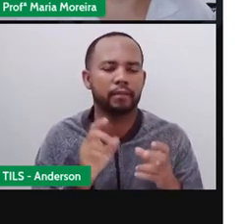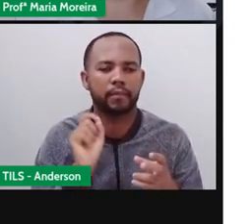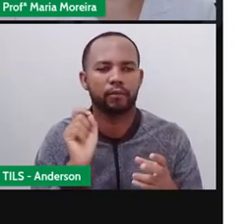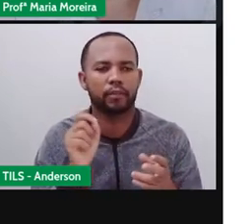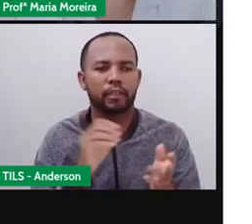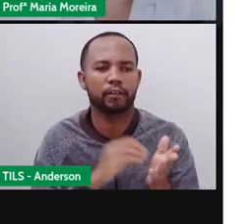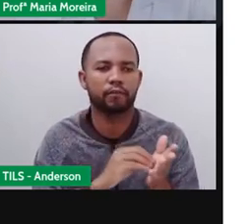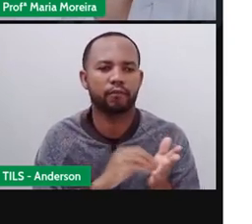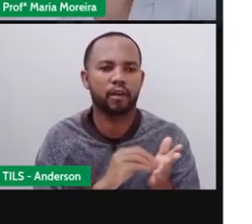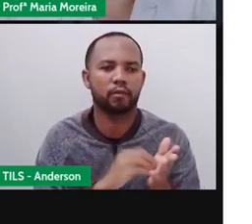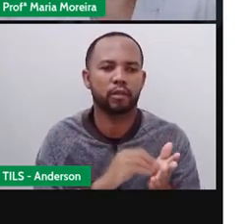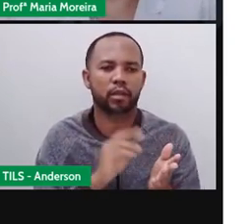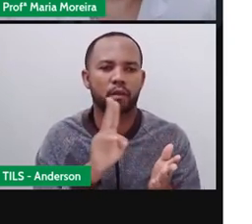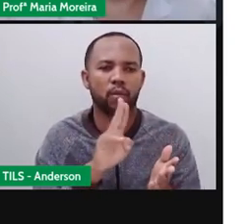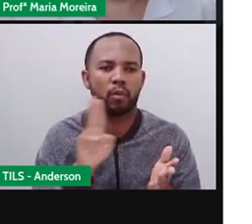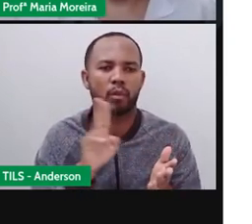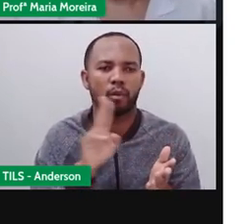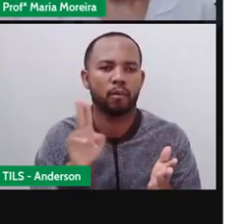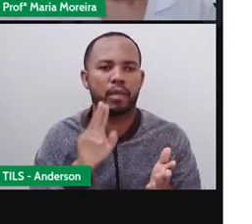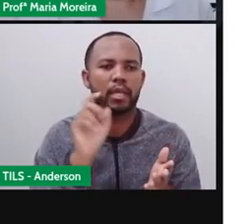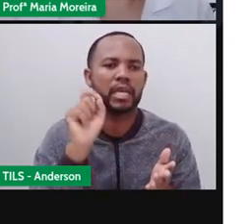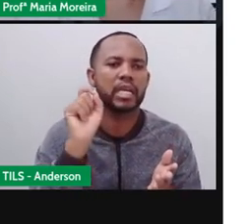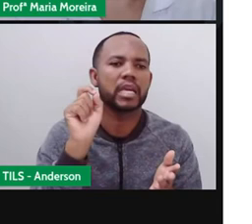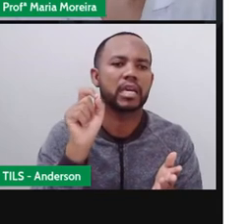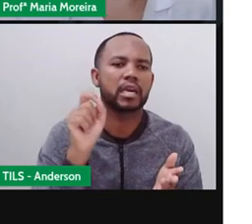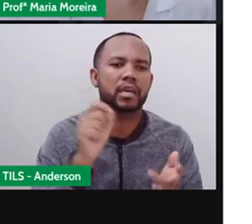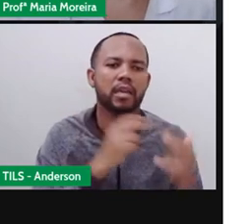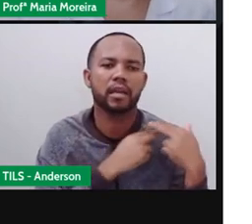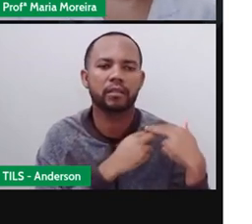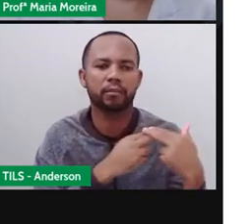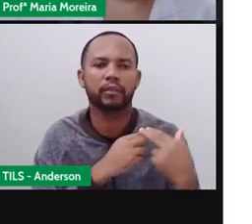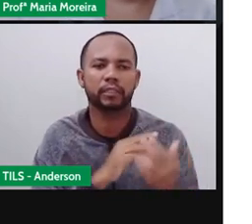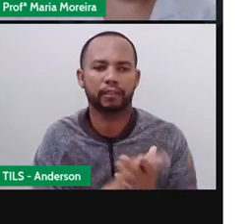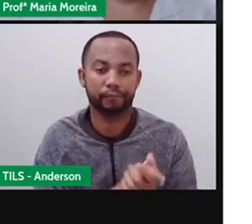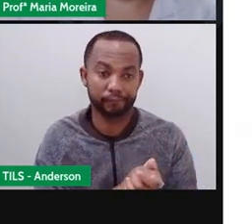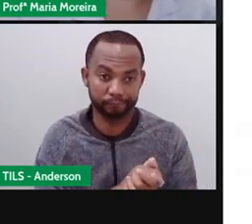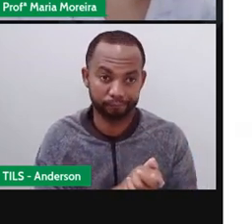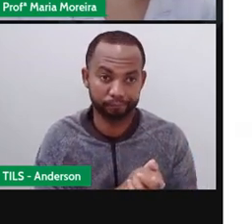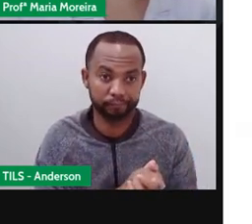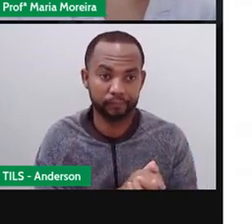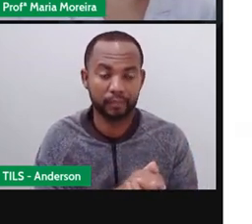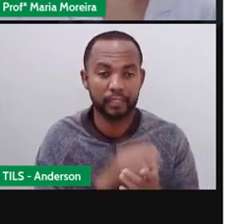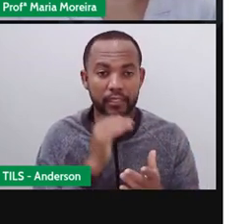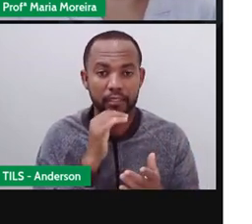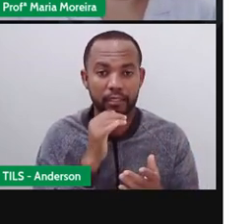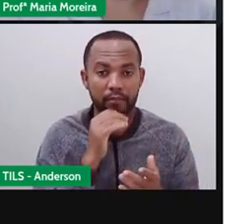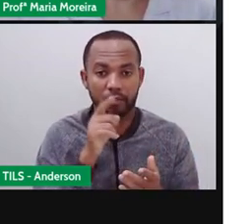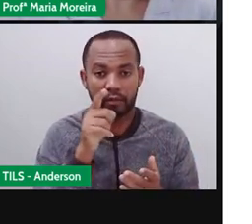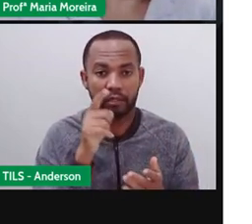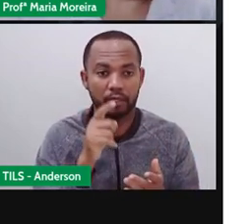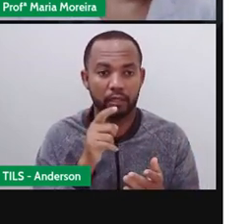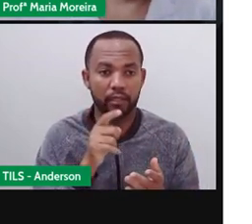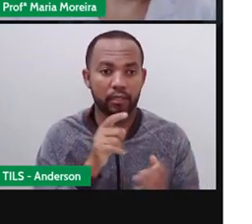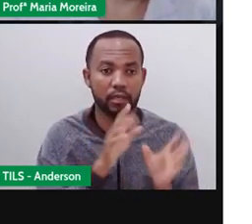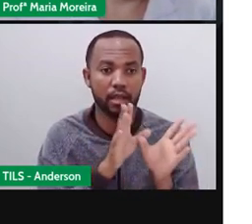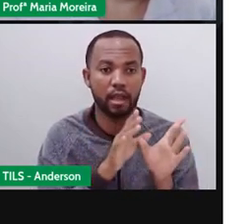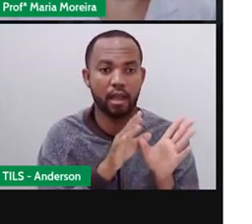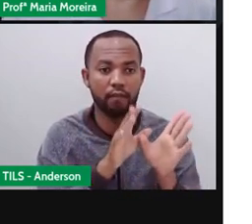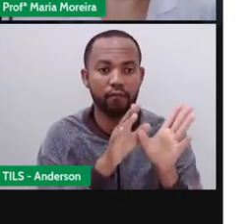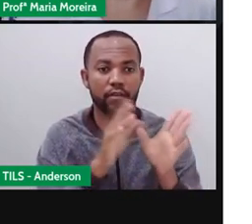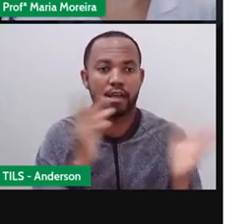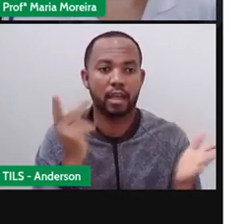para o quê? Um nomezinho em cima de para quem é. O vamos imaginar é que o pombo-correio errasse o endereço. E aí?